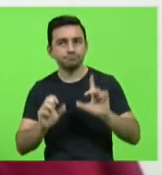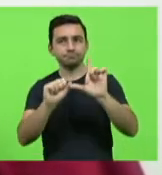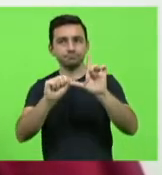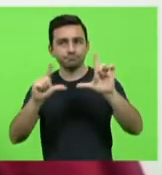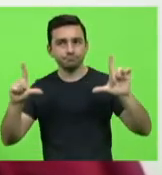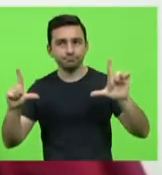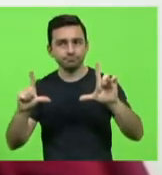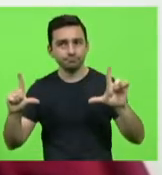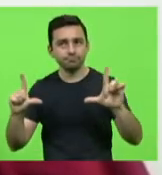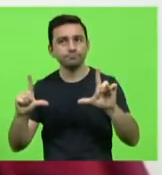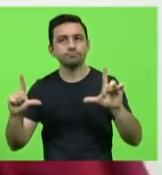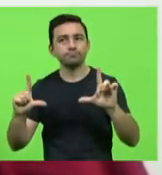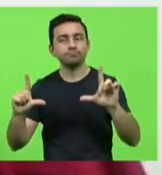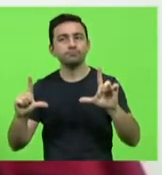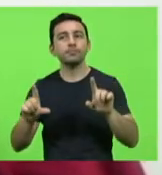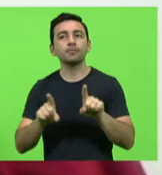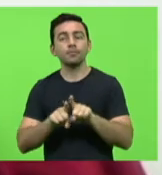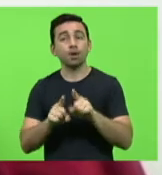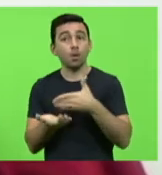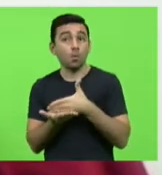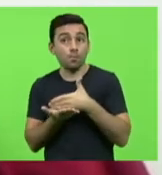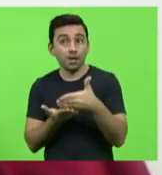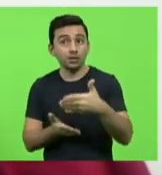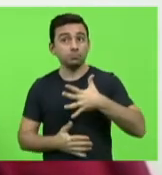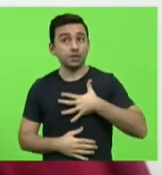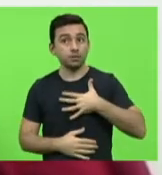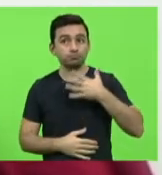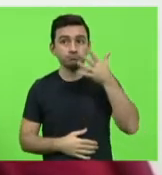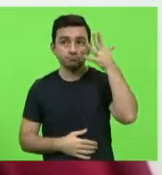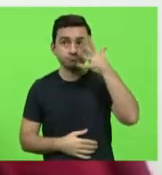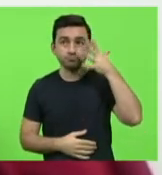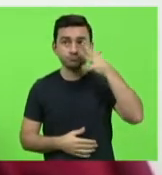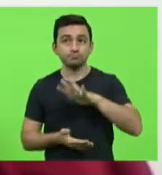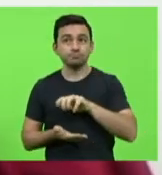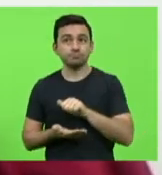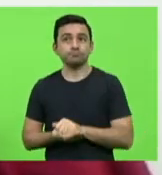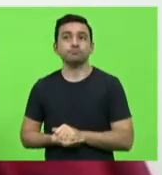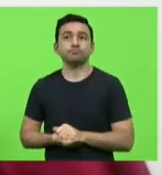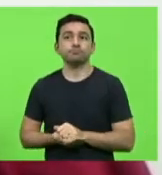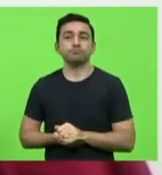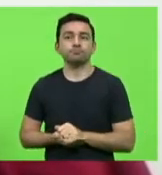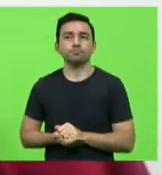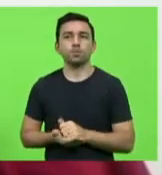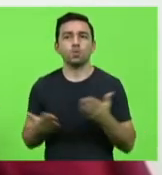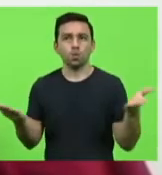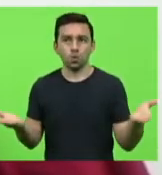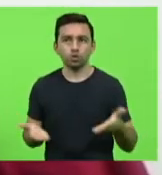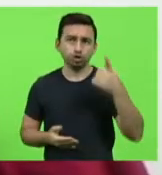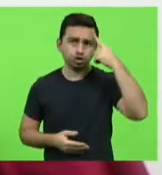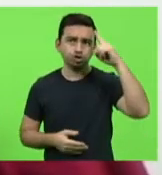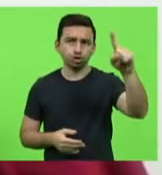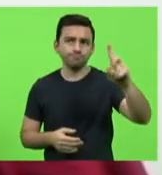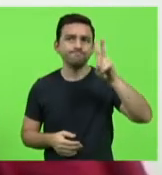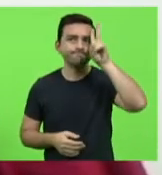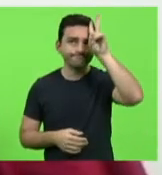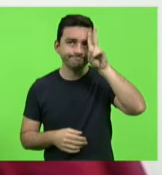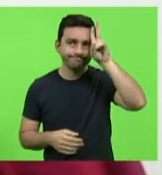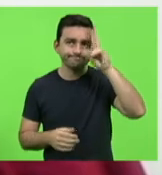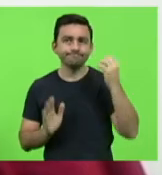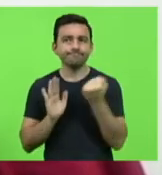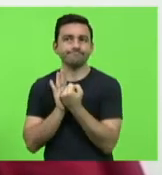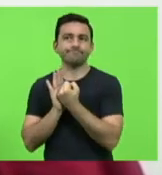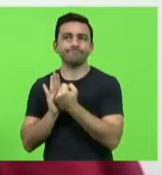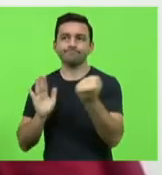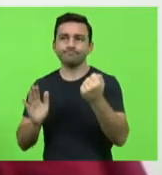pela TVAO. Inicio a minha manifestação com o registro que torna hoje um dia histórico para todos nós que